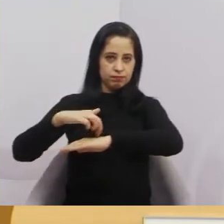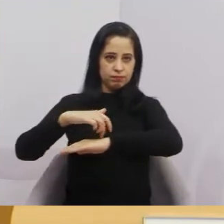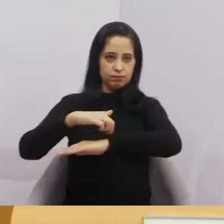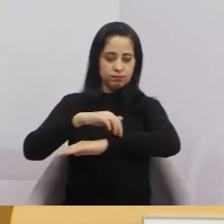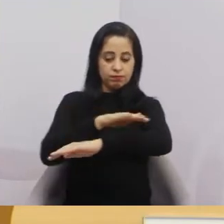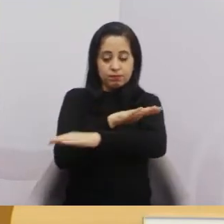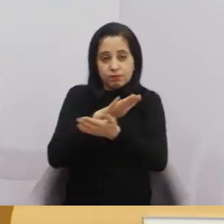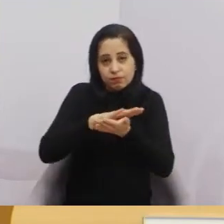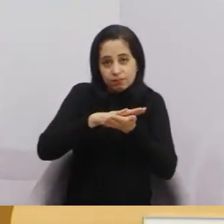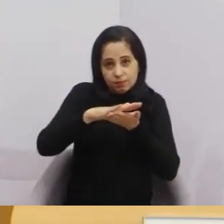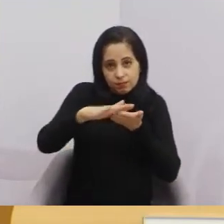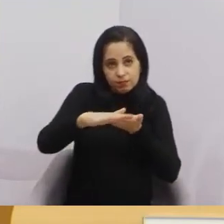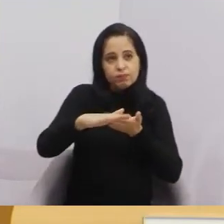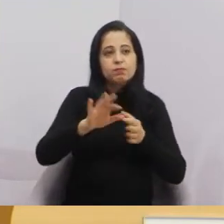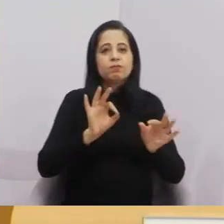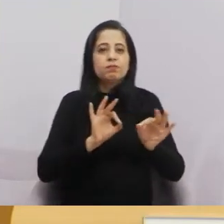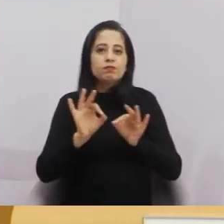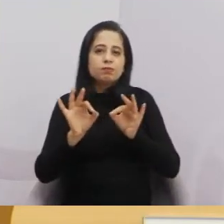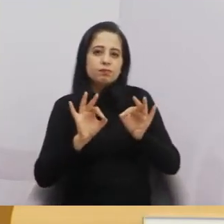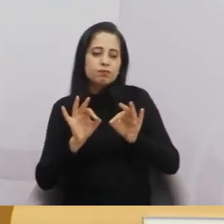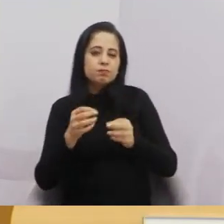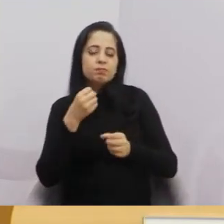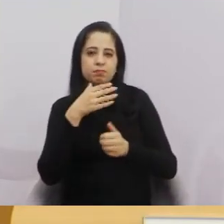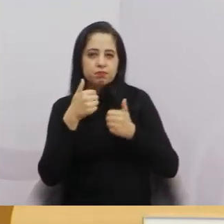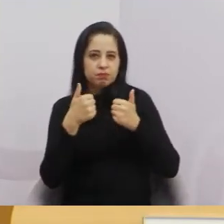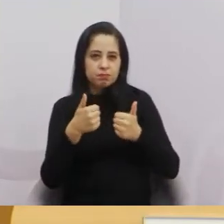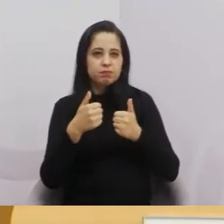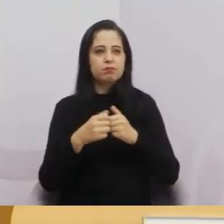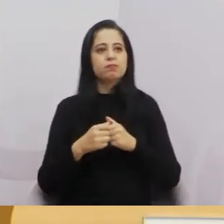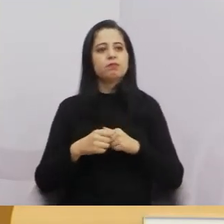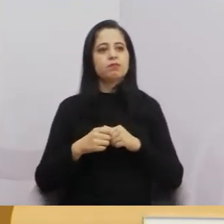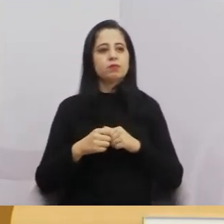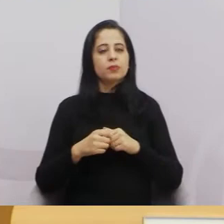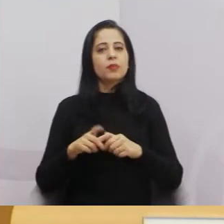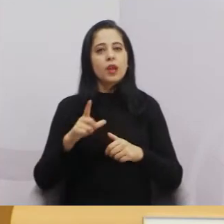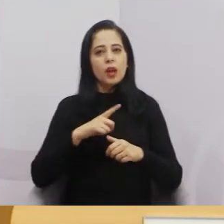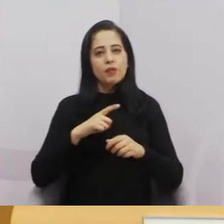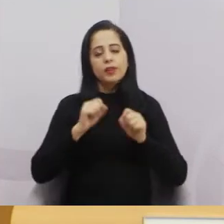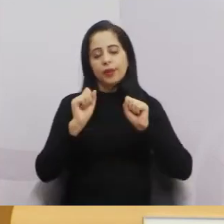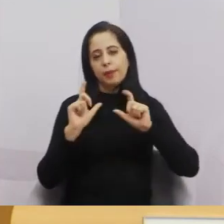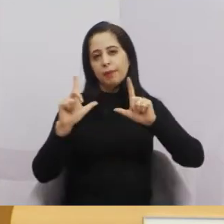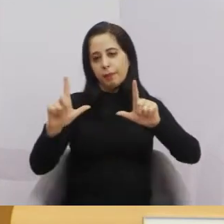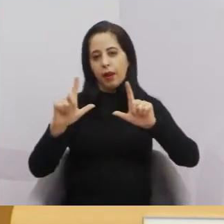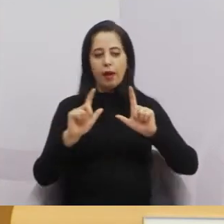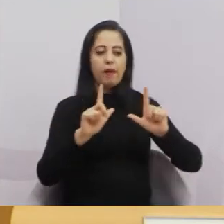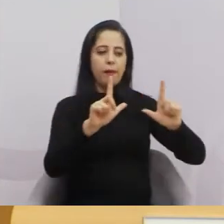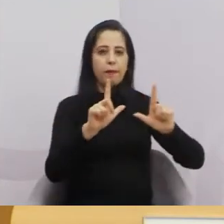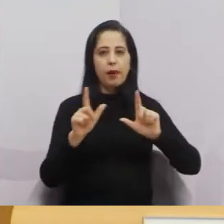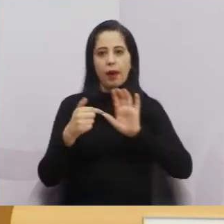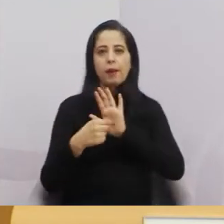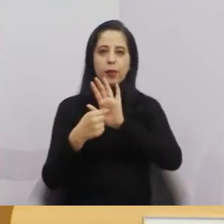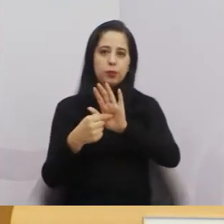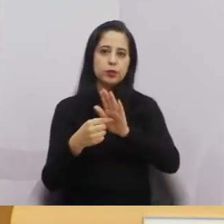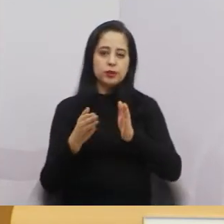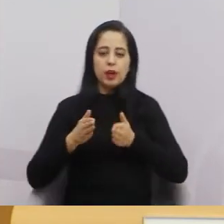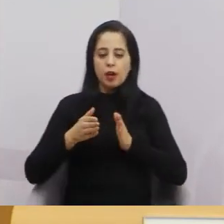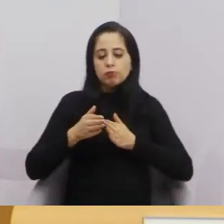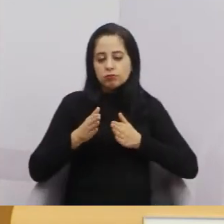asfáltica, caso. Daí, depois virão tanta sinalização horizontal como vertical também.